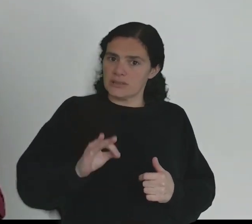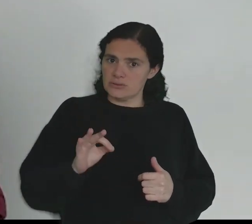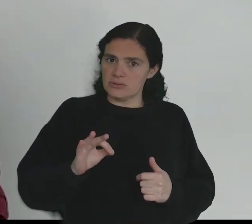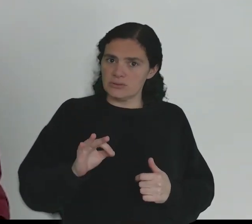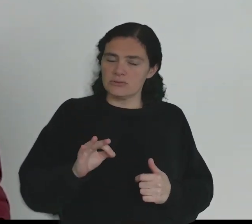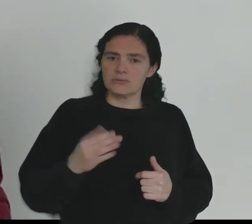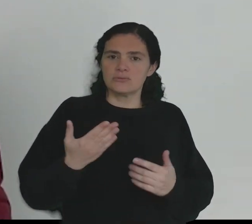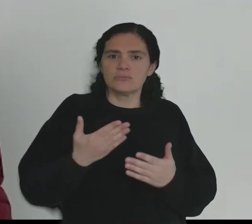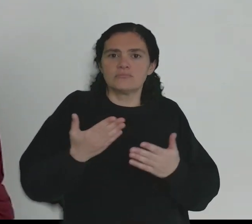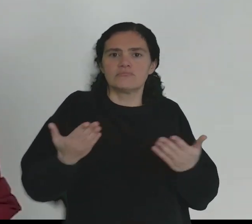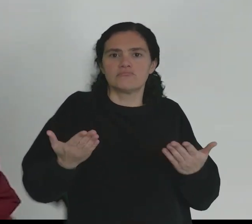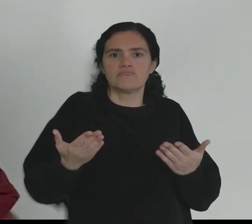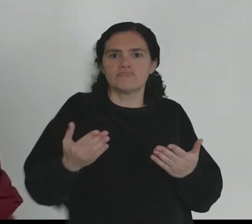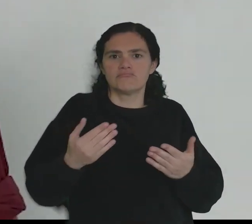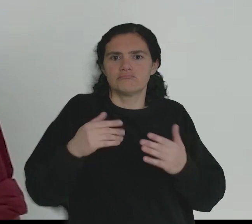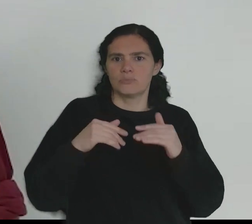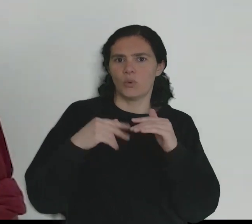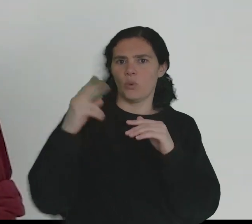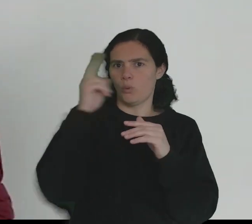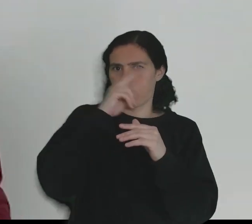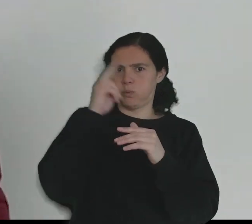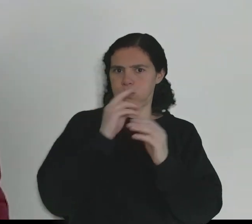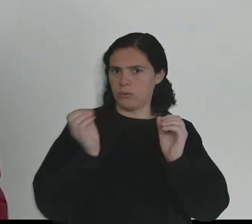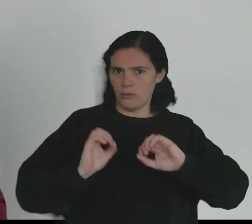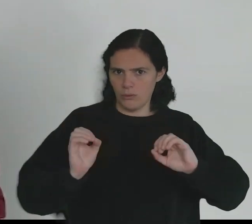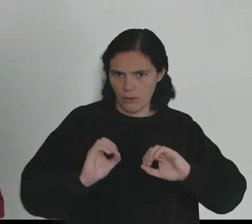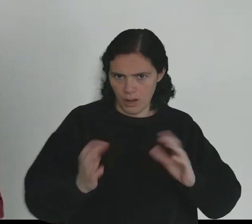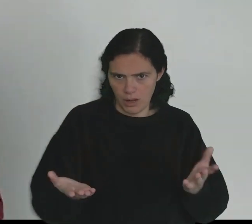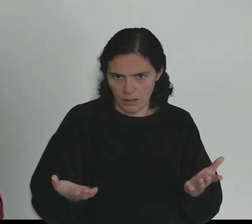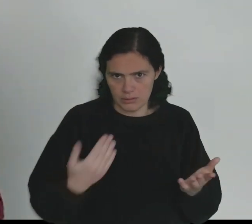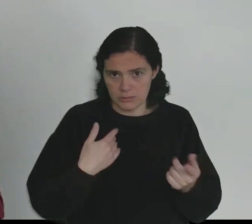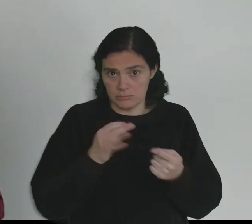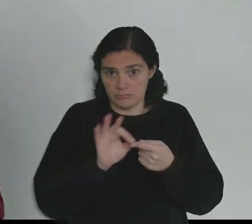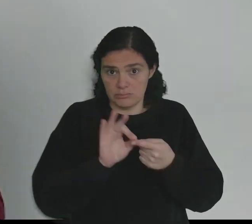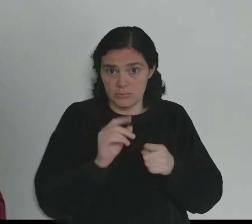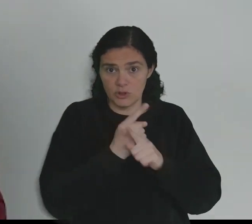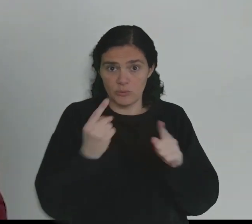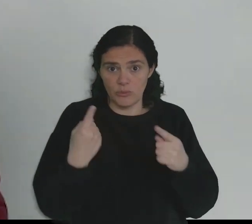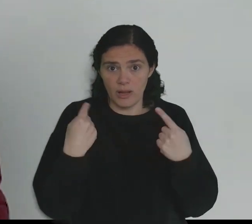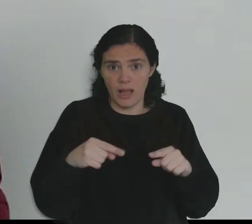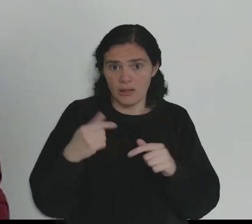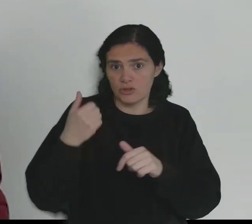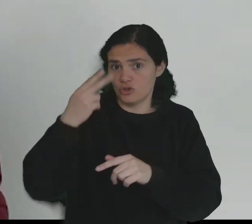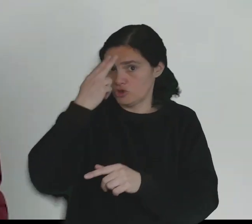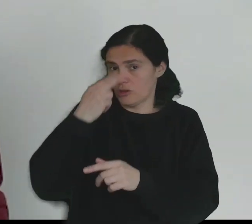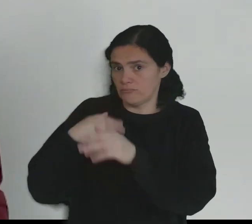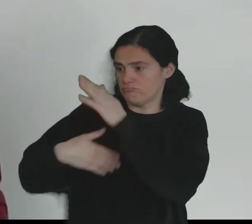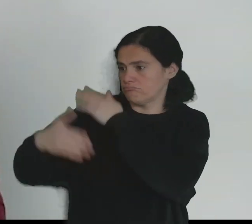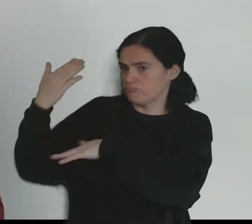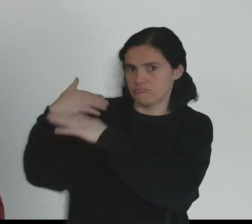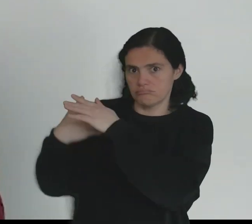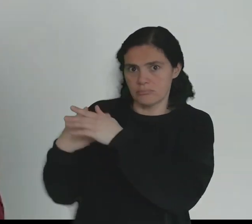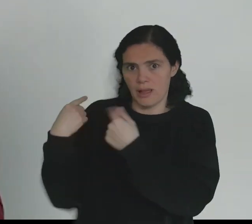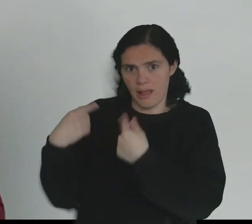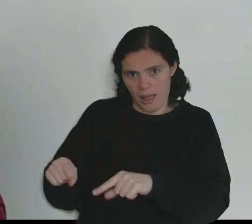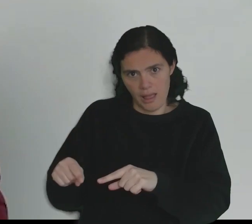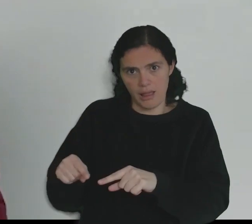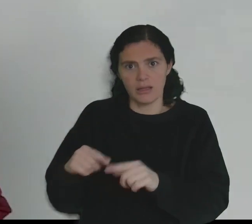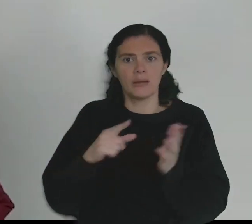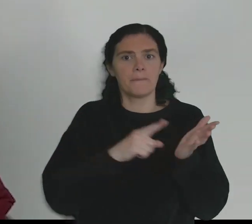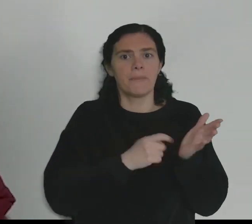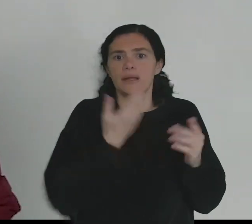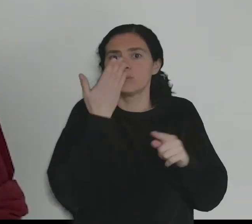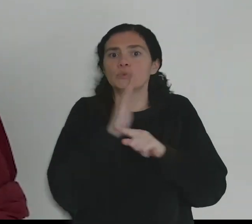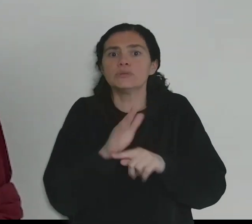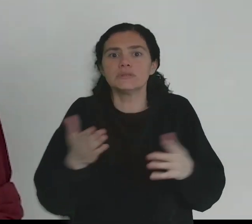Estas taxas não têm nada de extravagante, na verdade, em particular porque existe precedente histórico para elas.